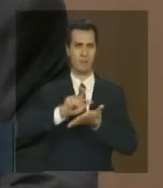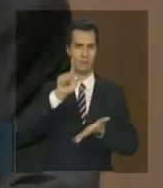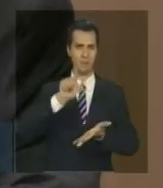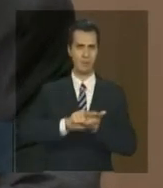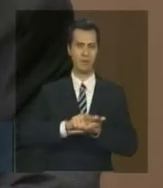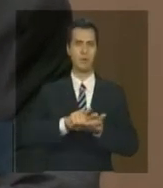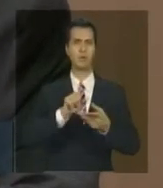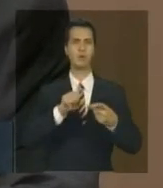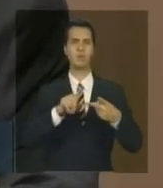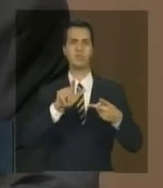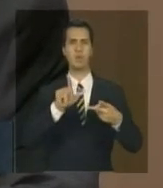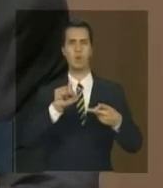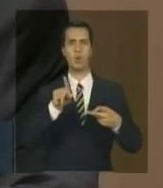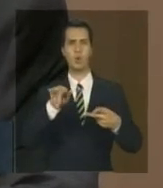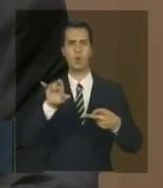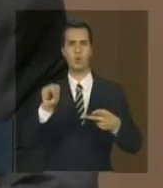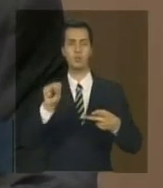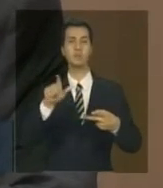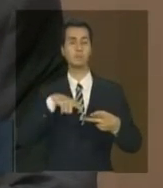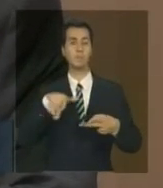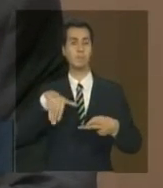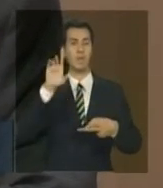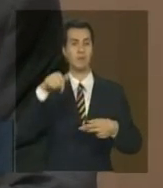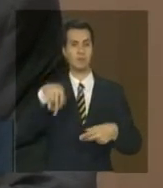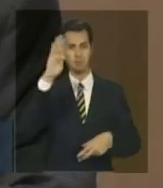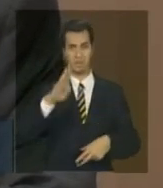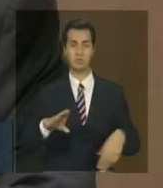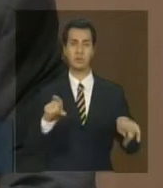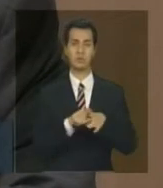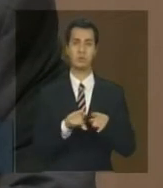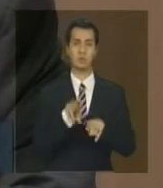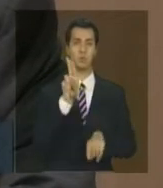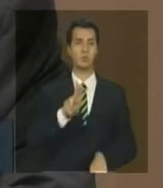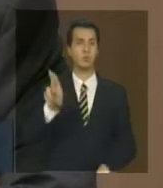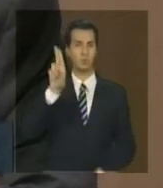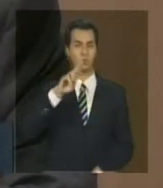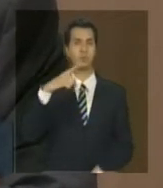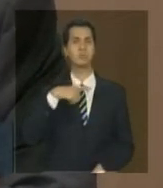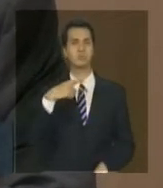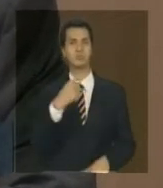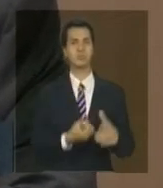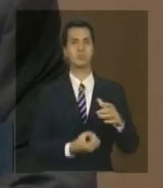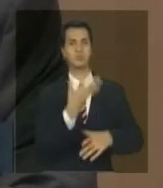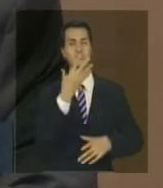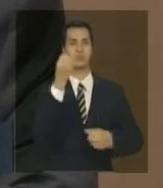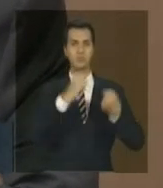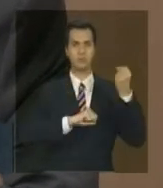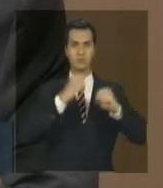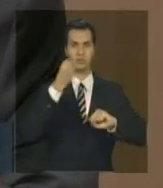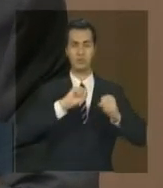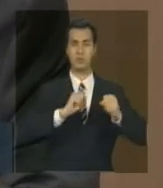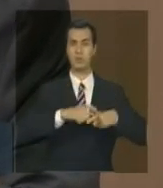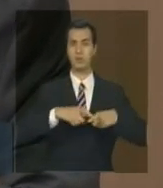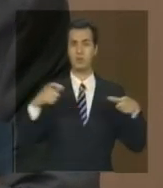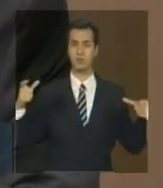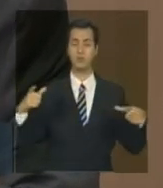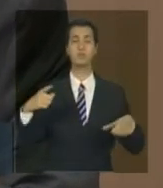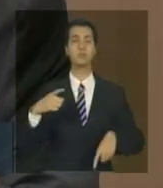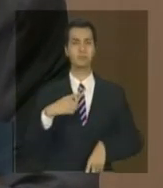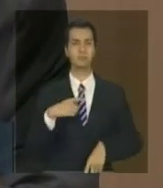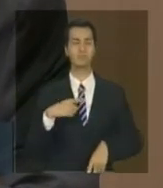aqui no Brasil mas principalmente no Uruguai onde foram instaladas as grandes indústrias então isso pressiona também